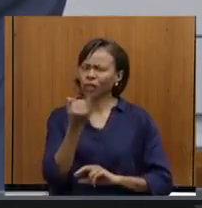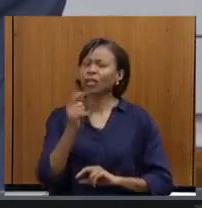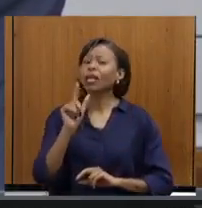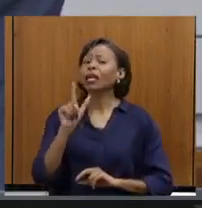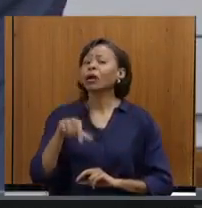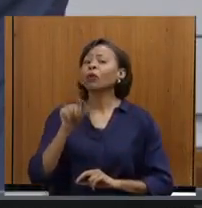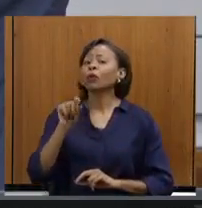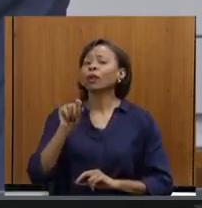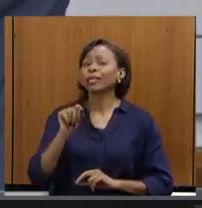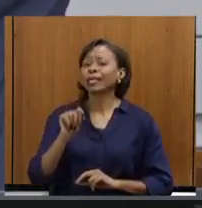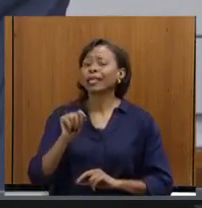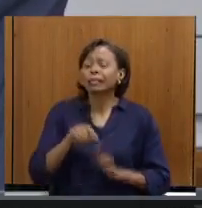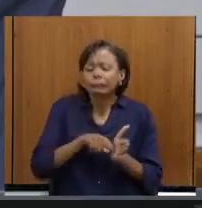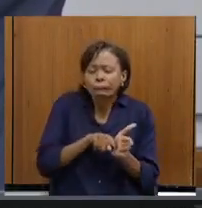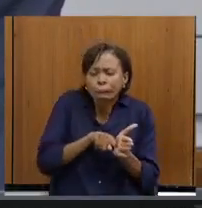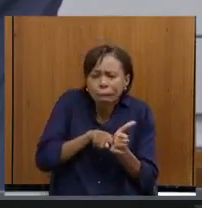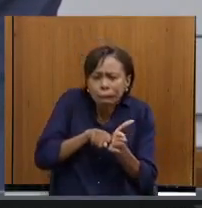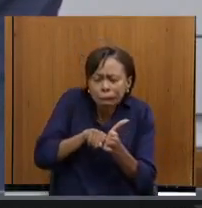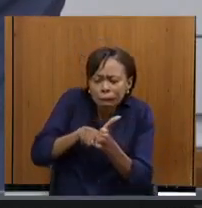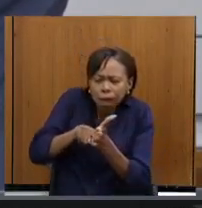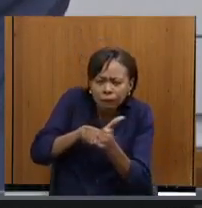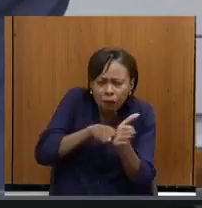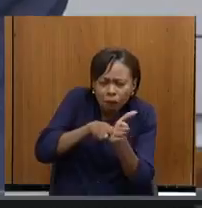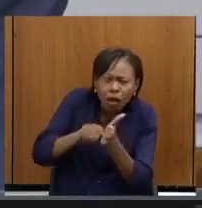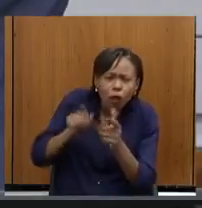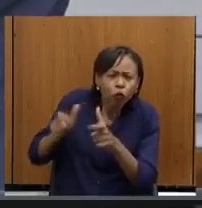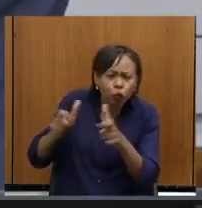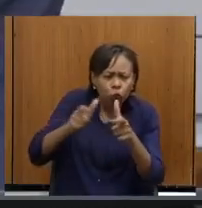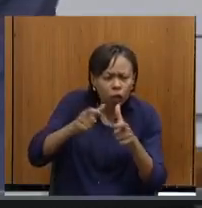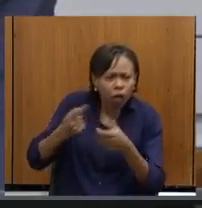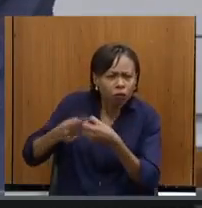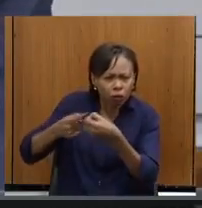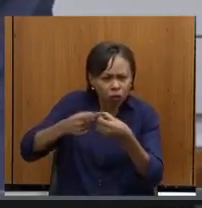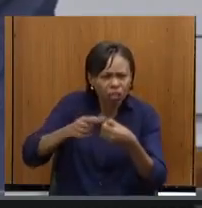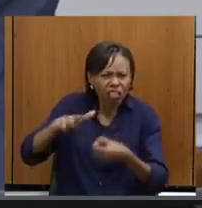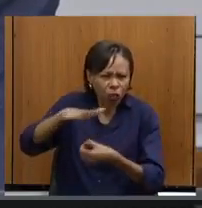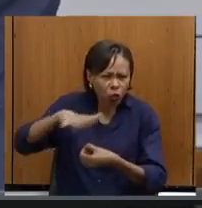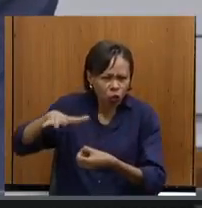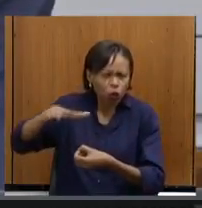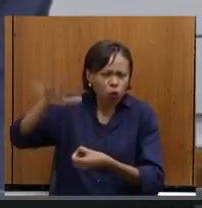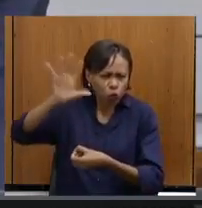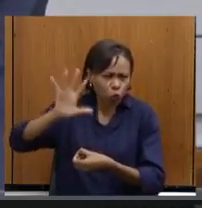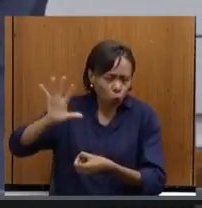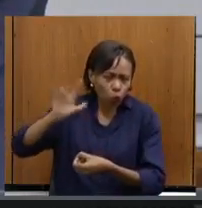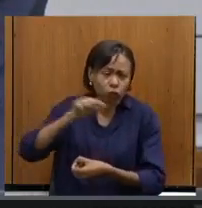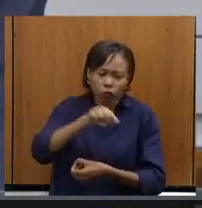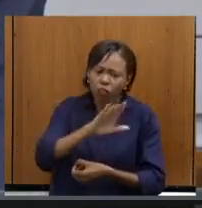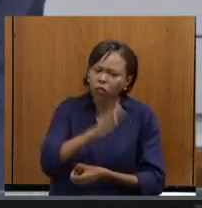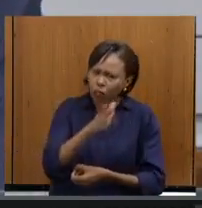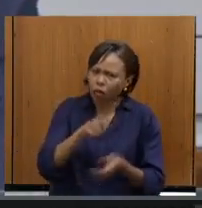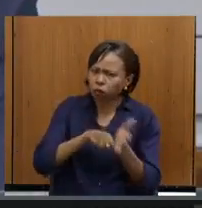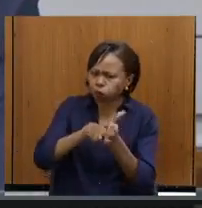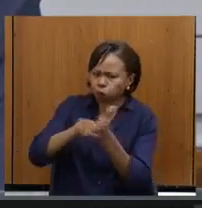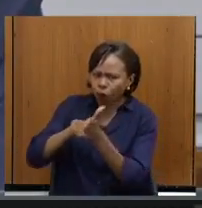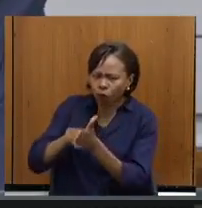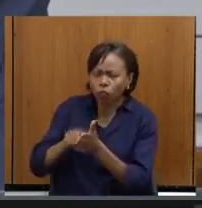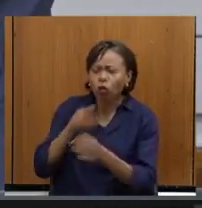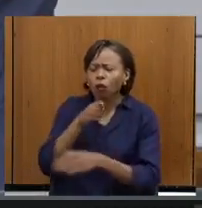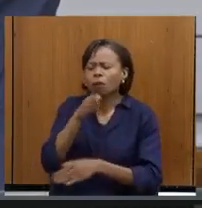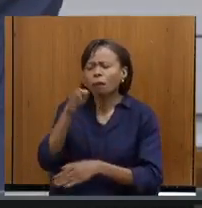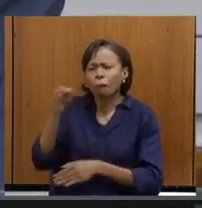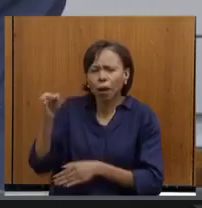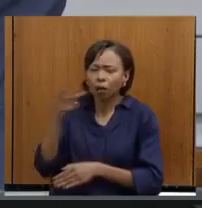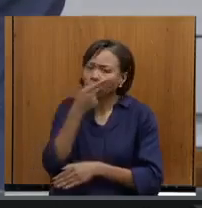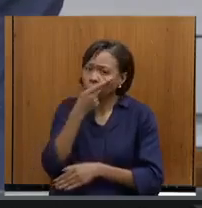trabalho de formiguinha nos municípios, nas regiões, que o senhor já tem feito, pelas regiões que o senhor tem